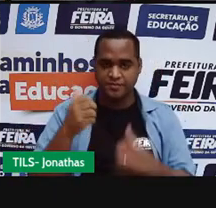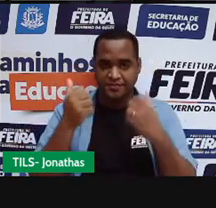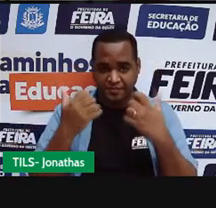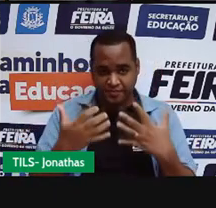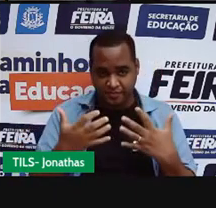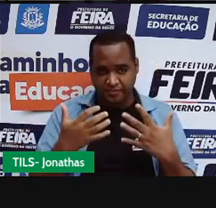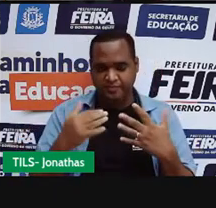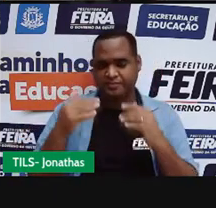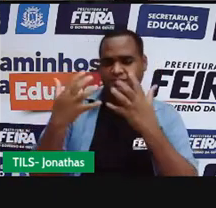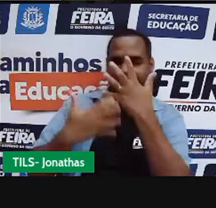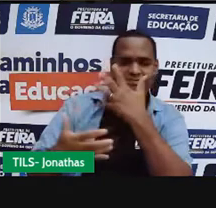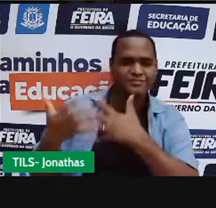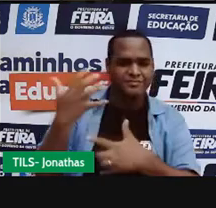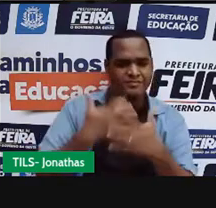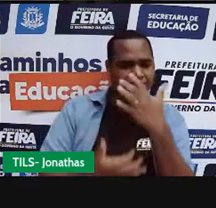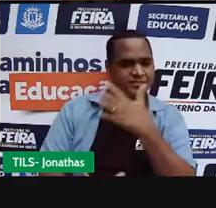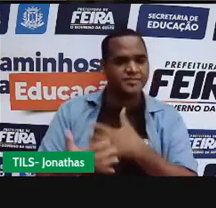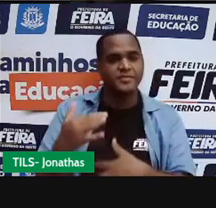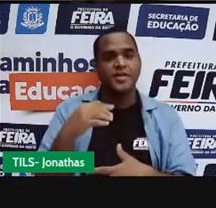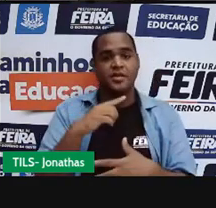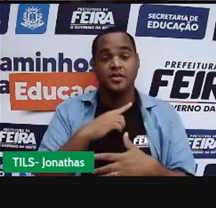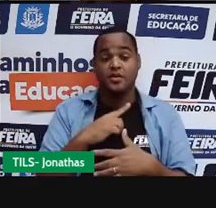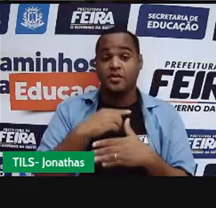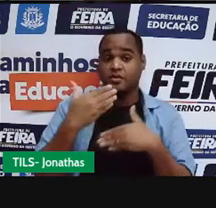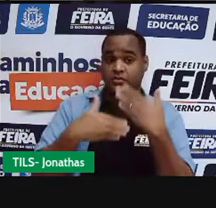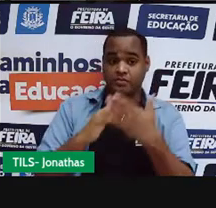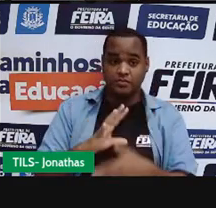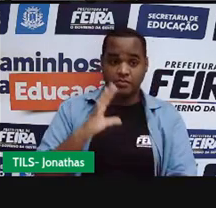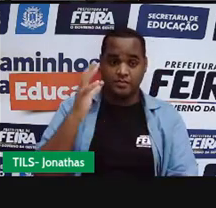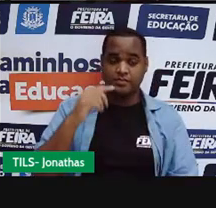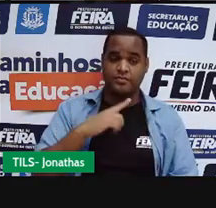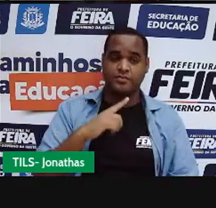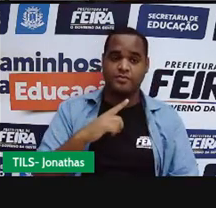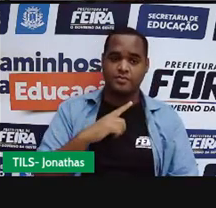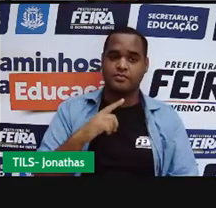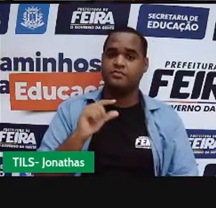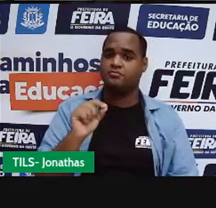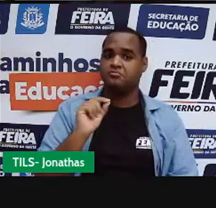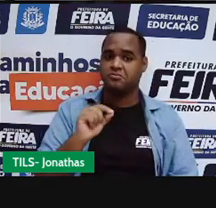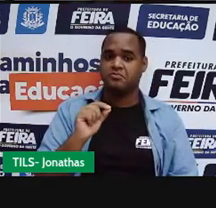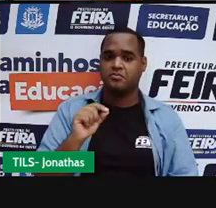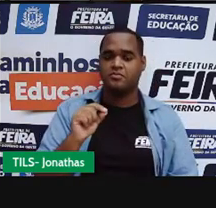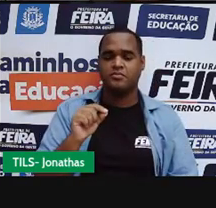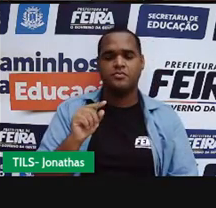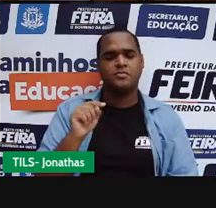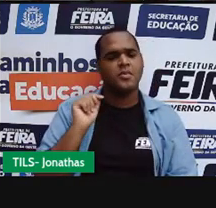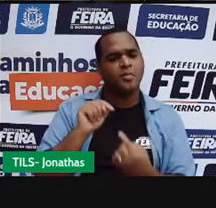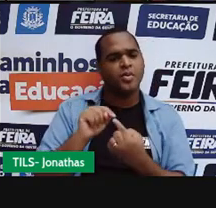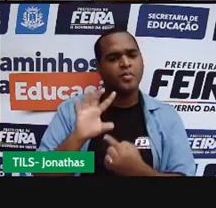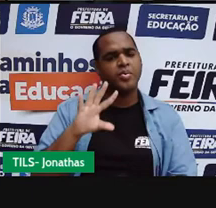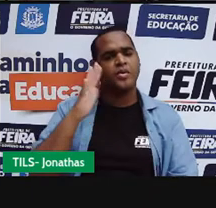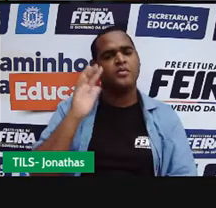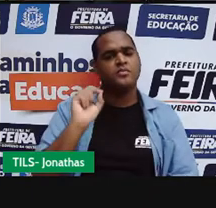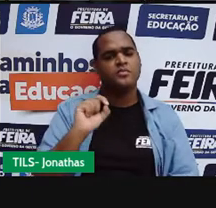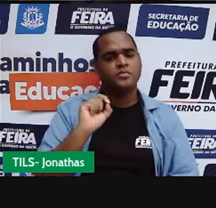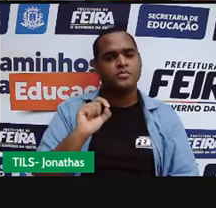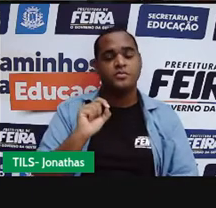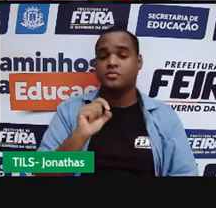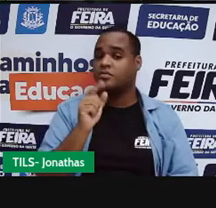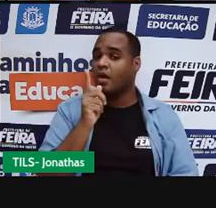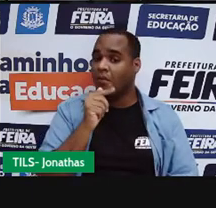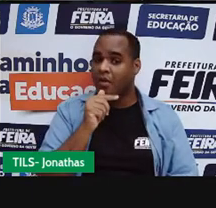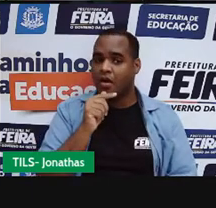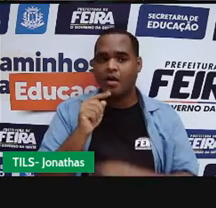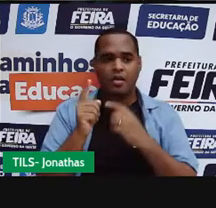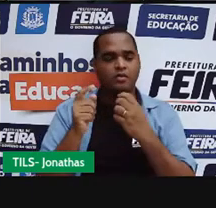embaçado. E se a gente passar lá, gente sente as gotículas de água que estão ali. Por que aquilo aconteceu? Porque a água que saiu em forma de